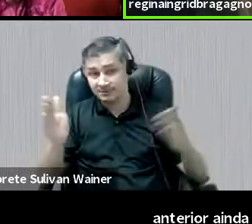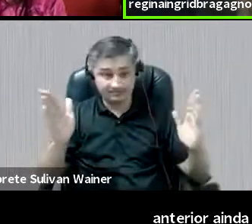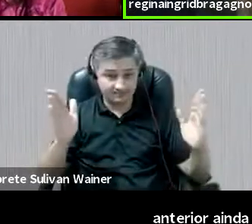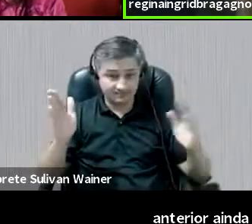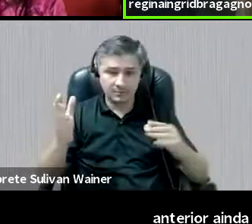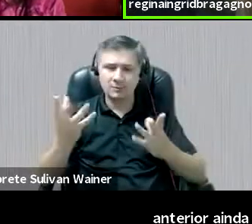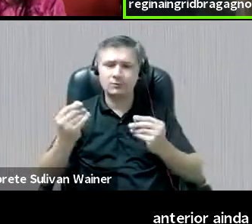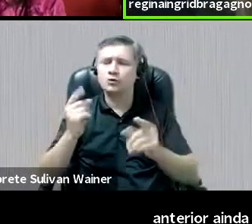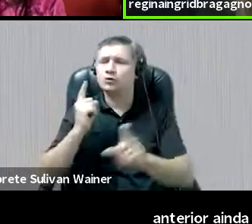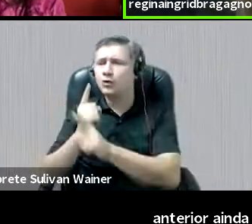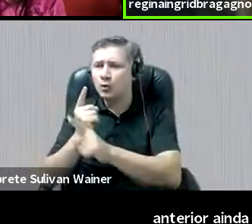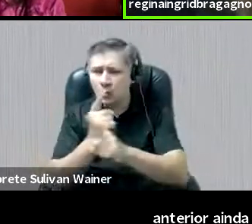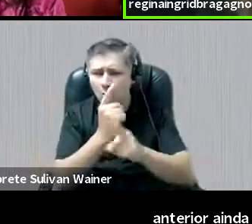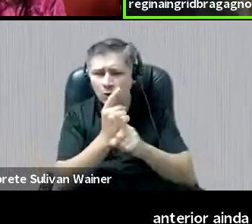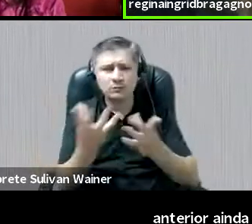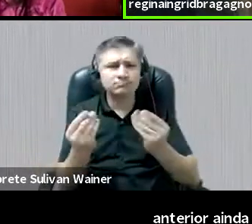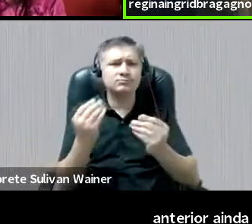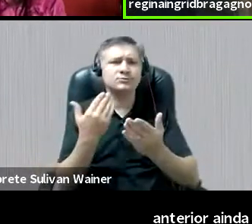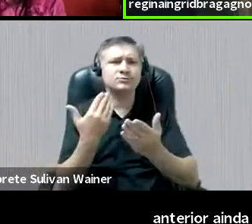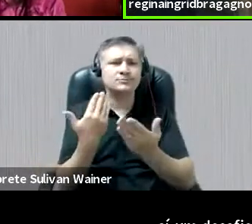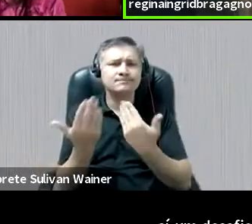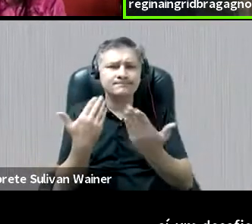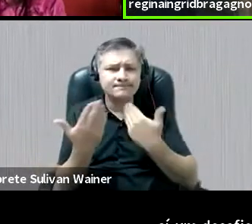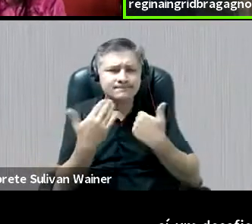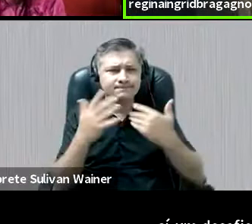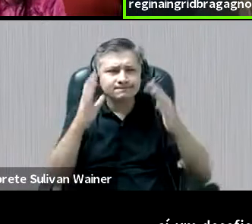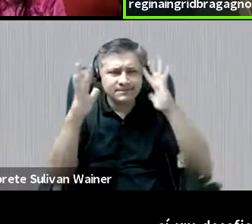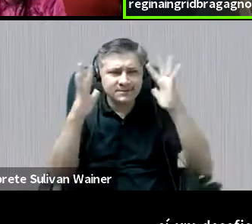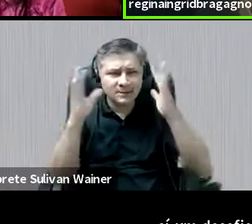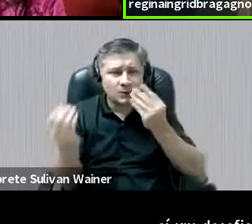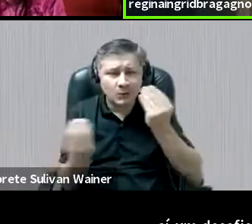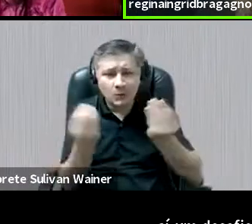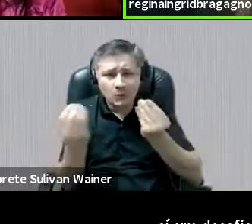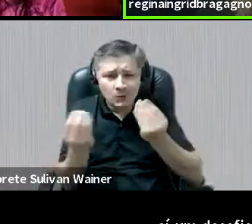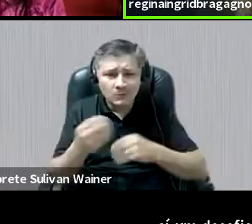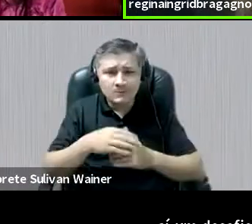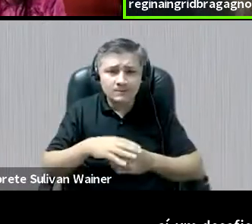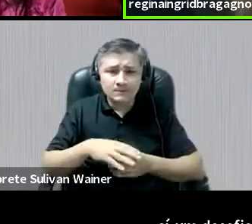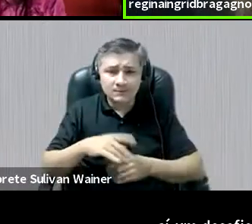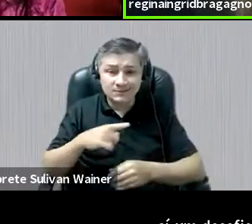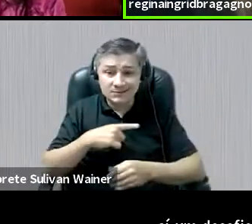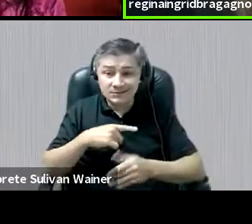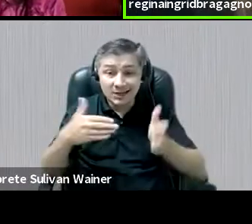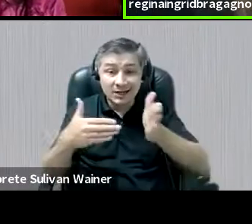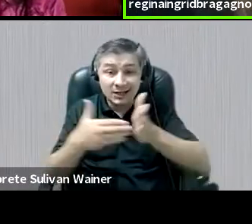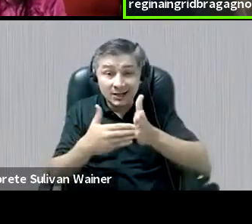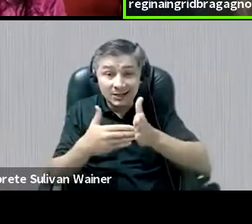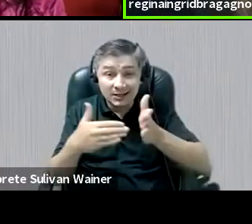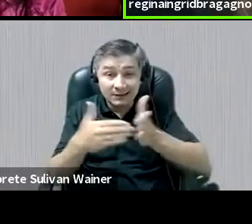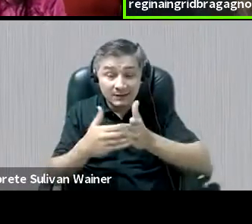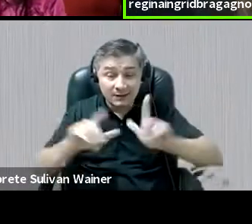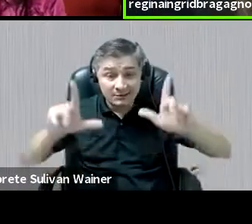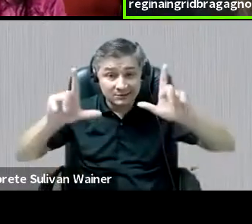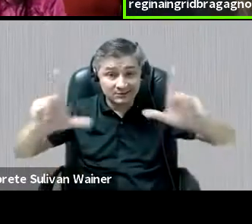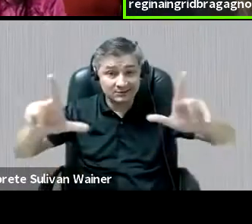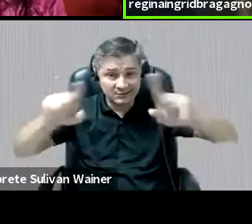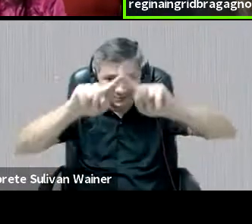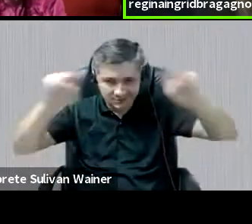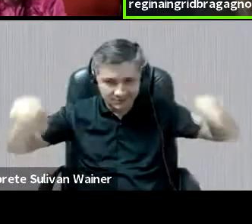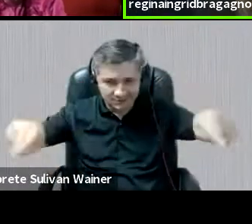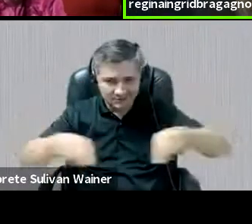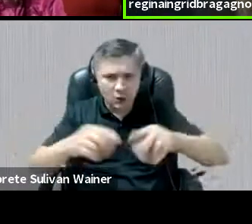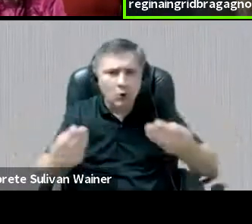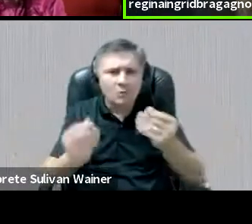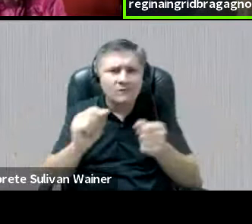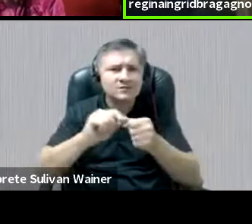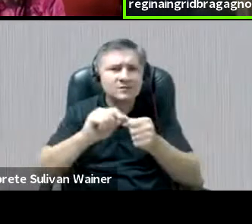Rita, muitas conversas, de pensar como temos esse limitador da tela, mas como fazermos esses